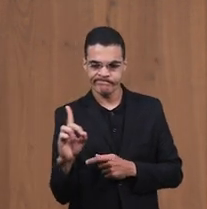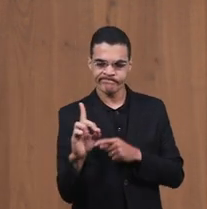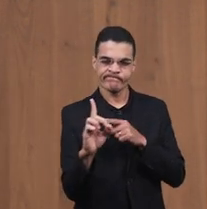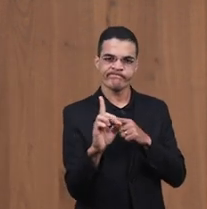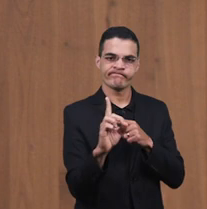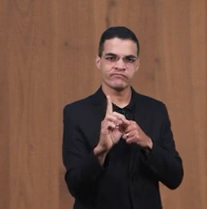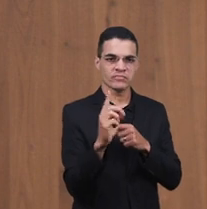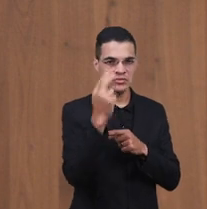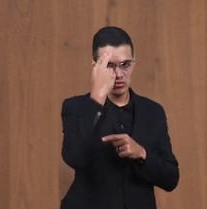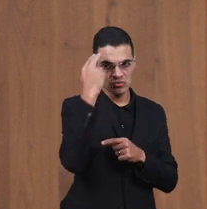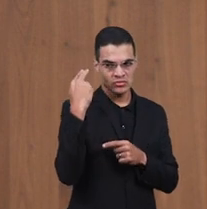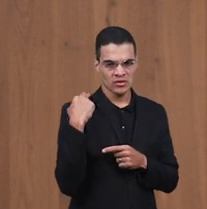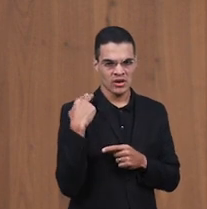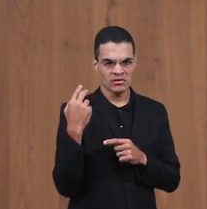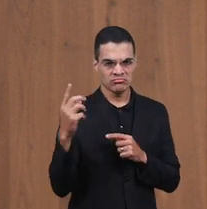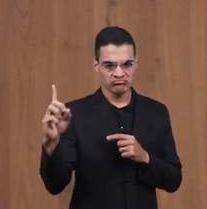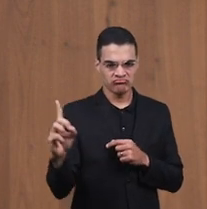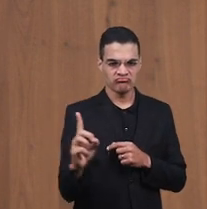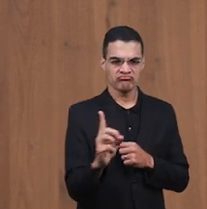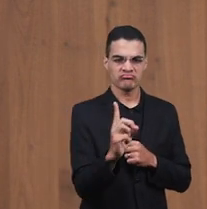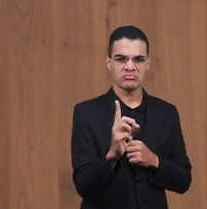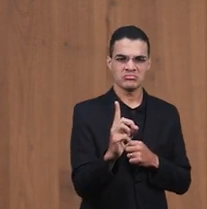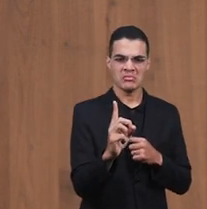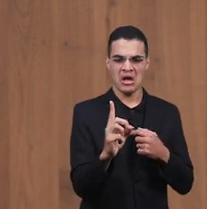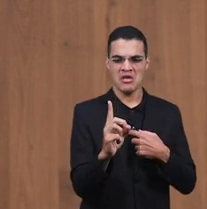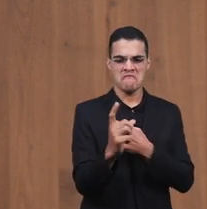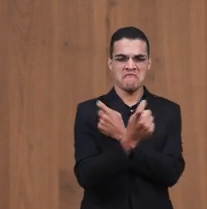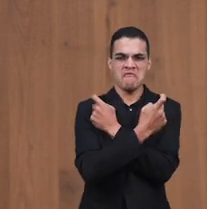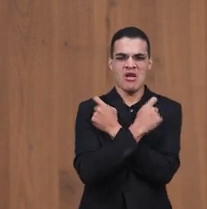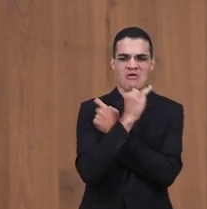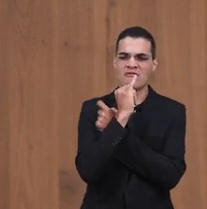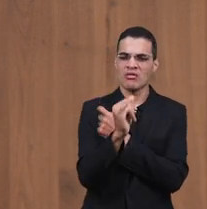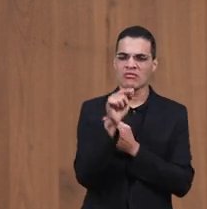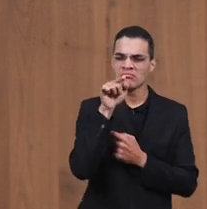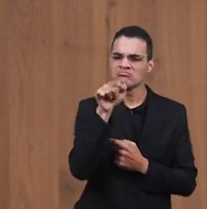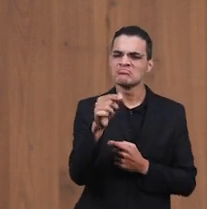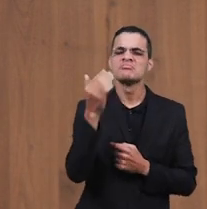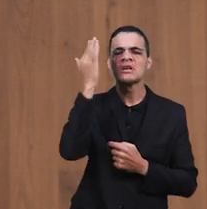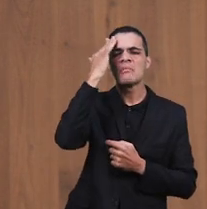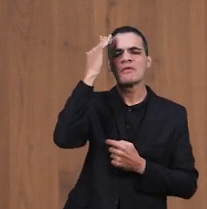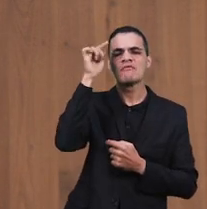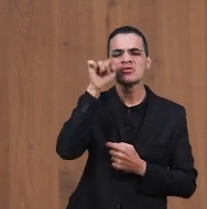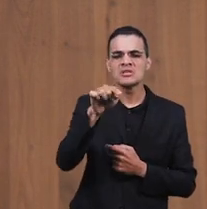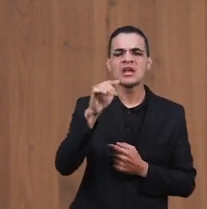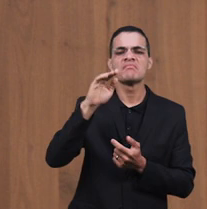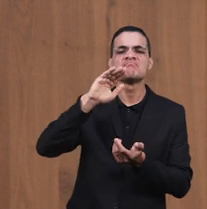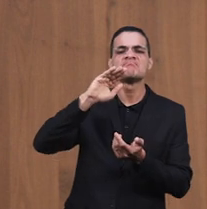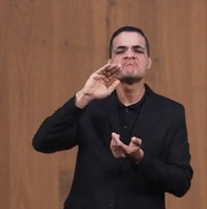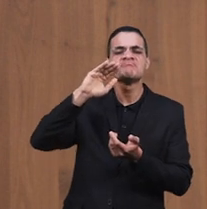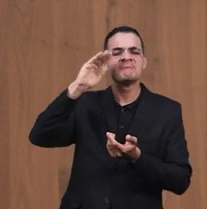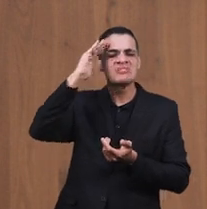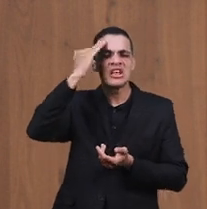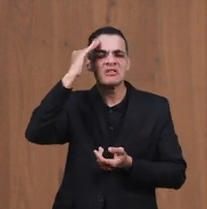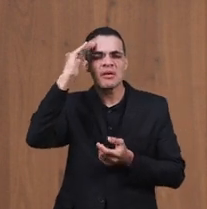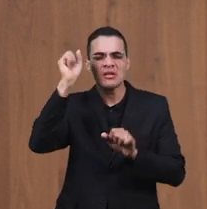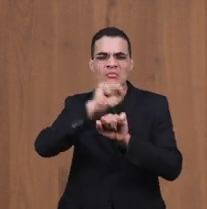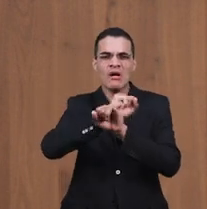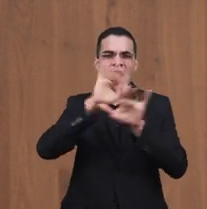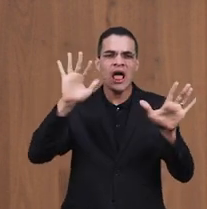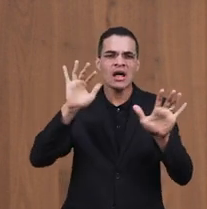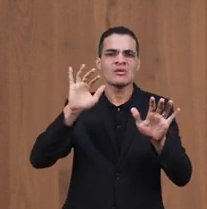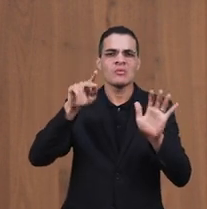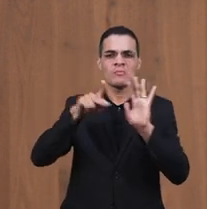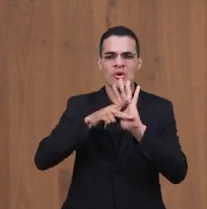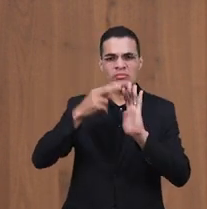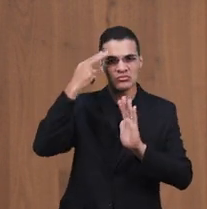diante de faraó O faraó fala assim Olha eu soube de ti Que tu interpretas os sonhos Ele vai assim Olha isso